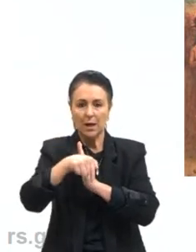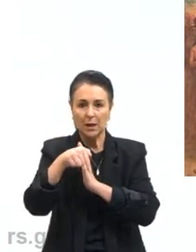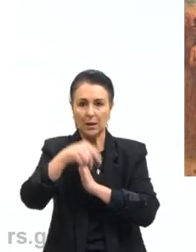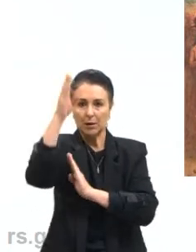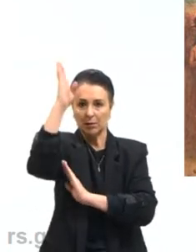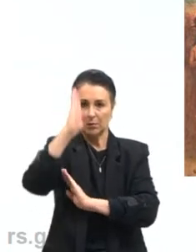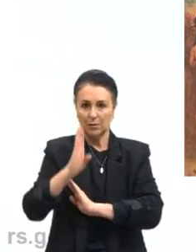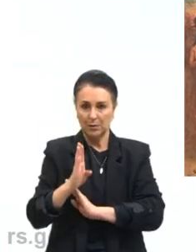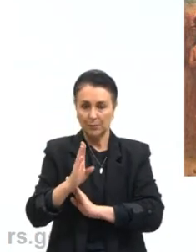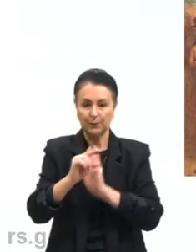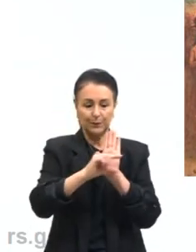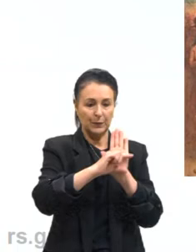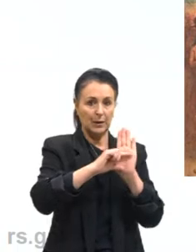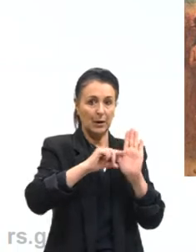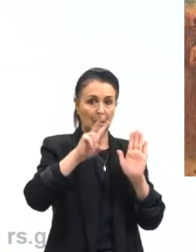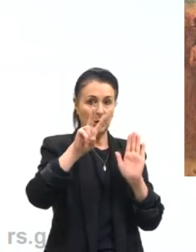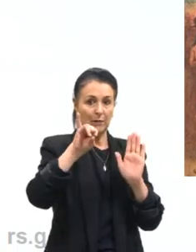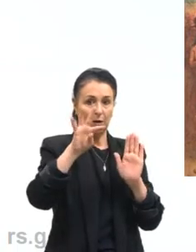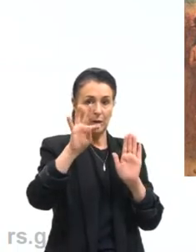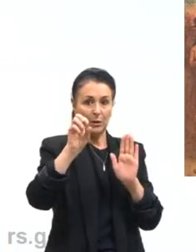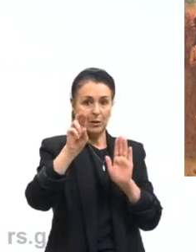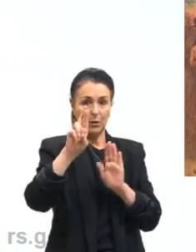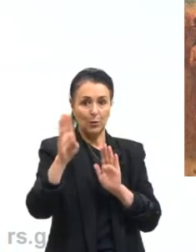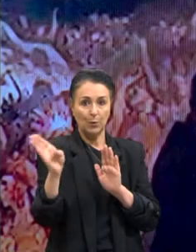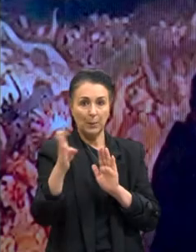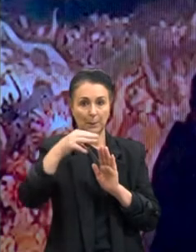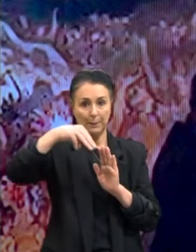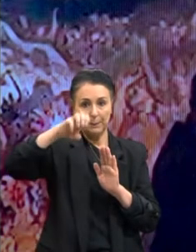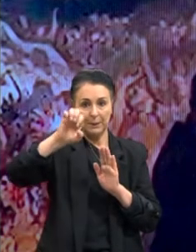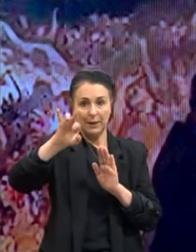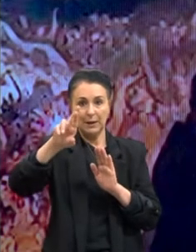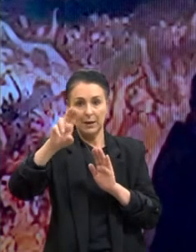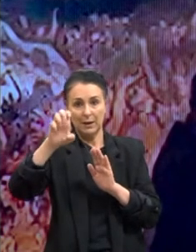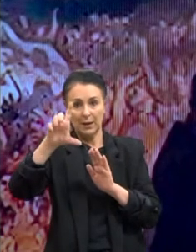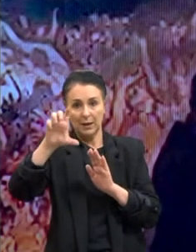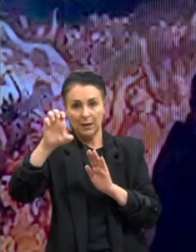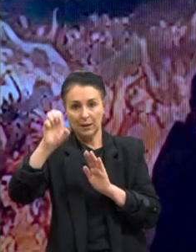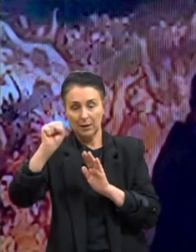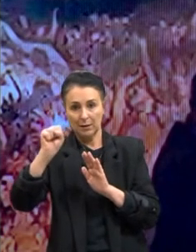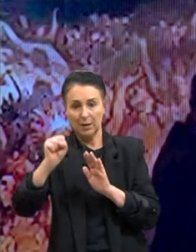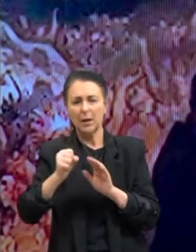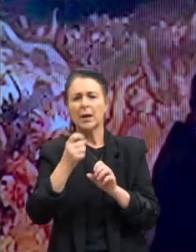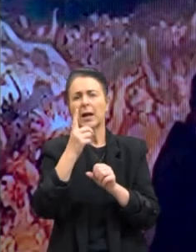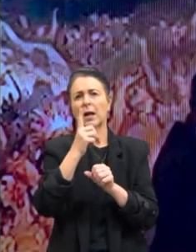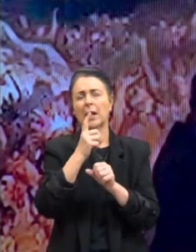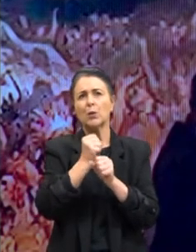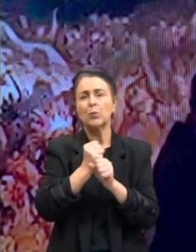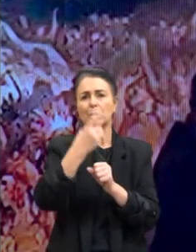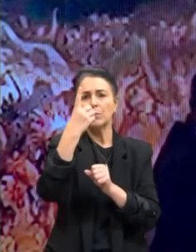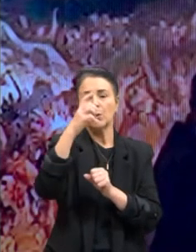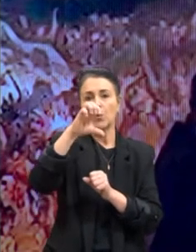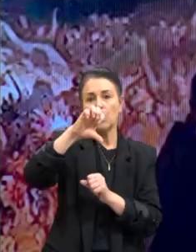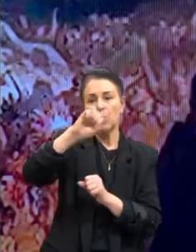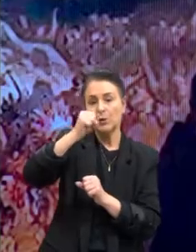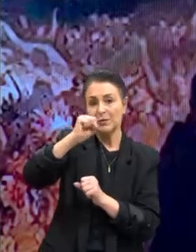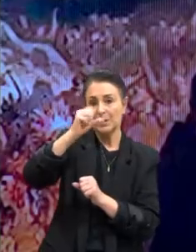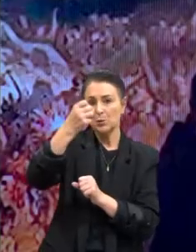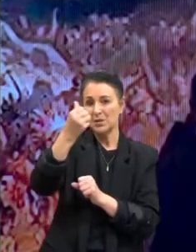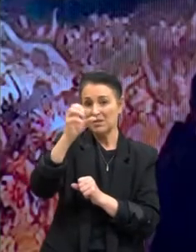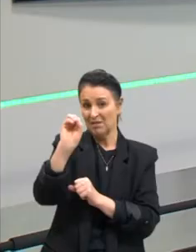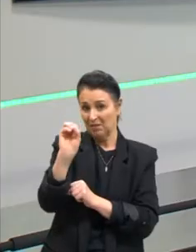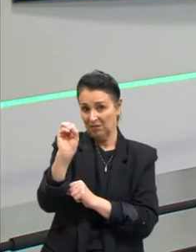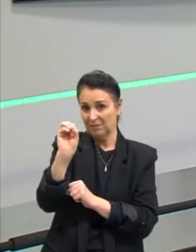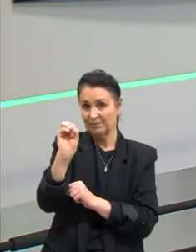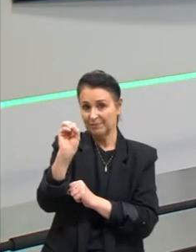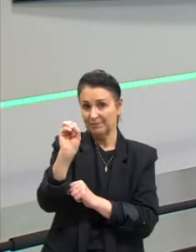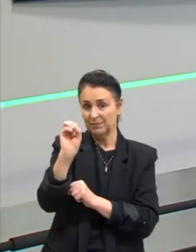do Vitor Meirelles. Ela é de 1860. Eu também acho interessante, eu vou voltar